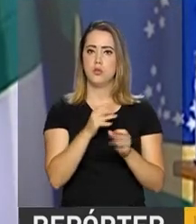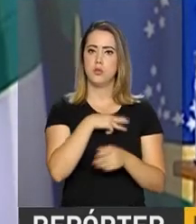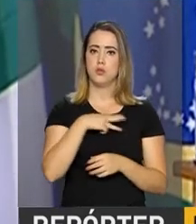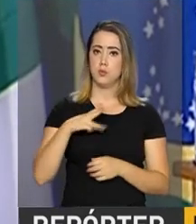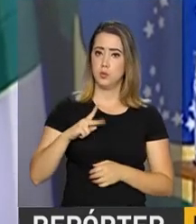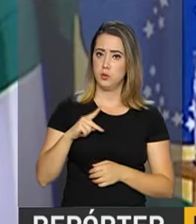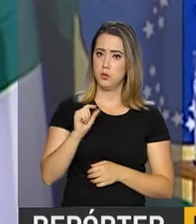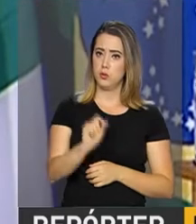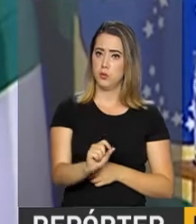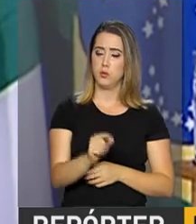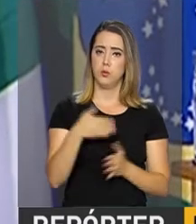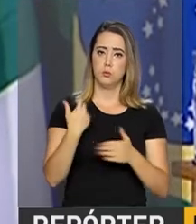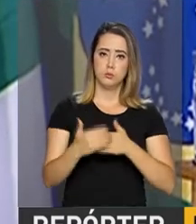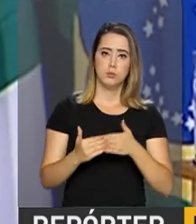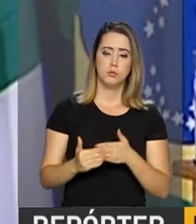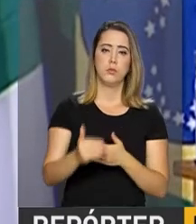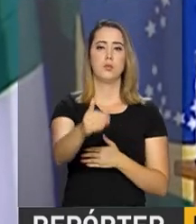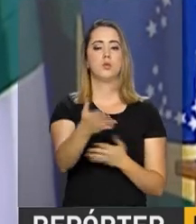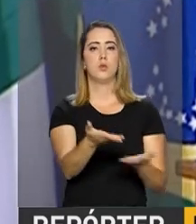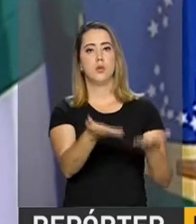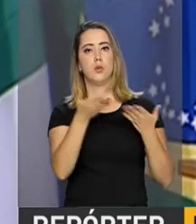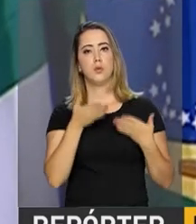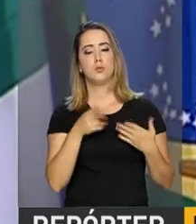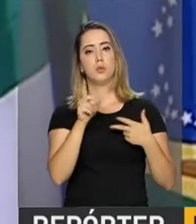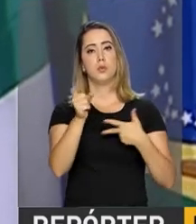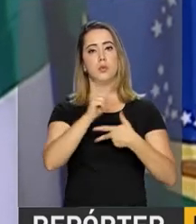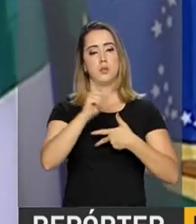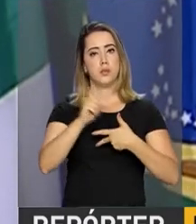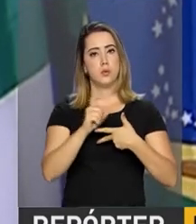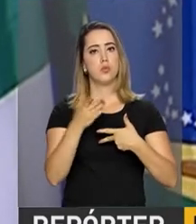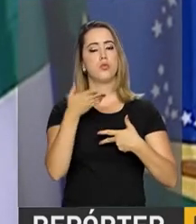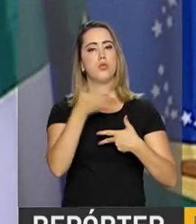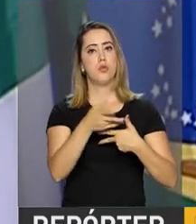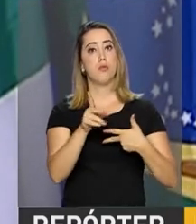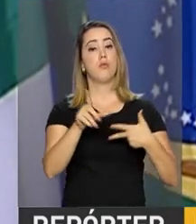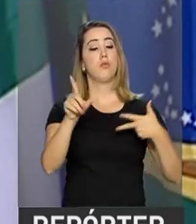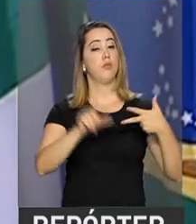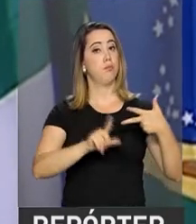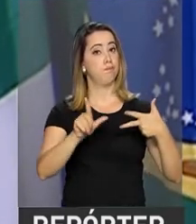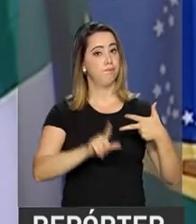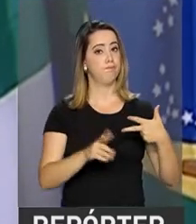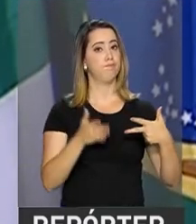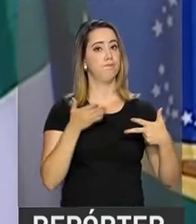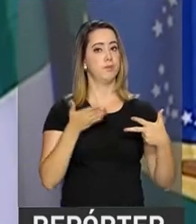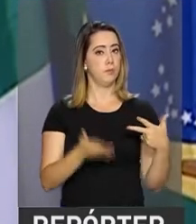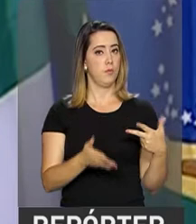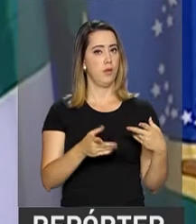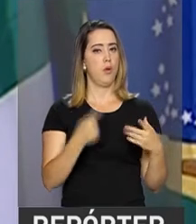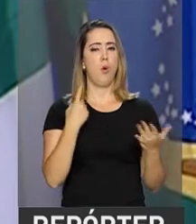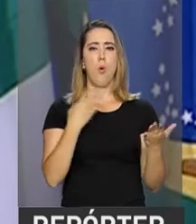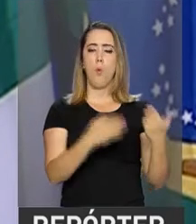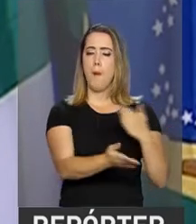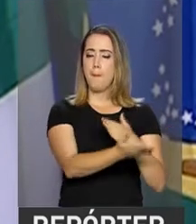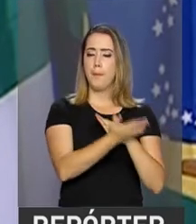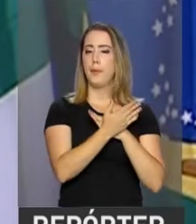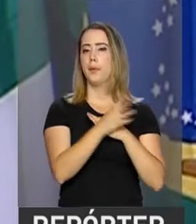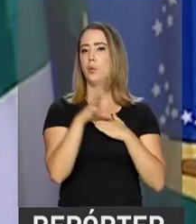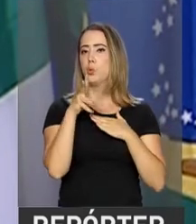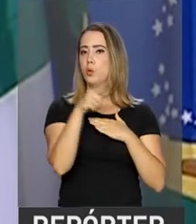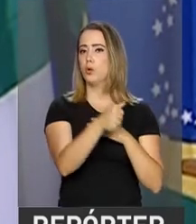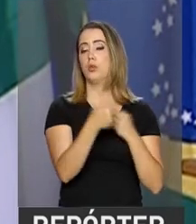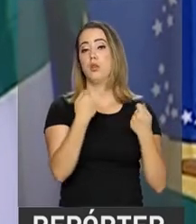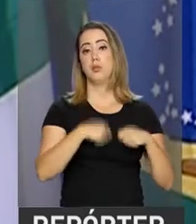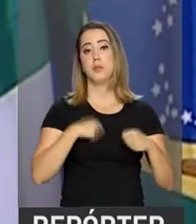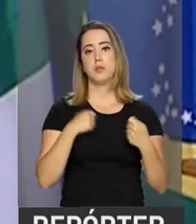Público continuará a receber do Poder Executivo e do Congresso Nacional o apoio indispensável